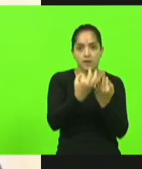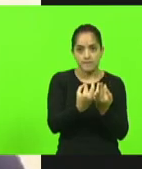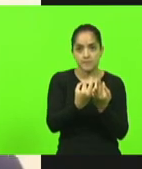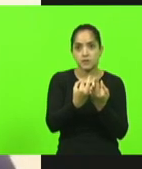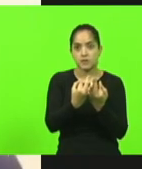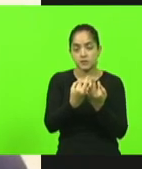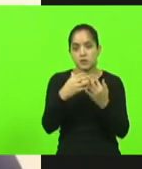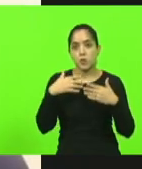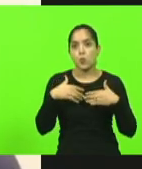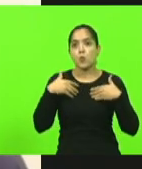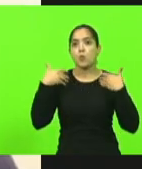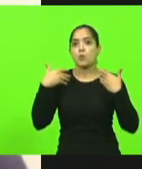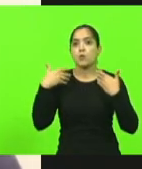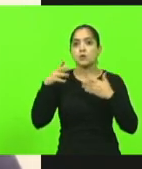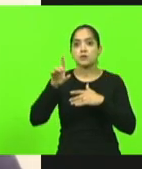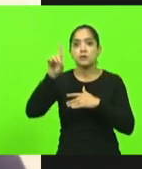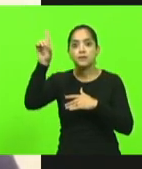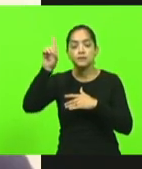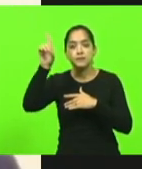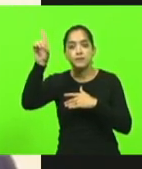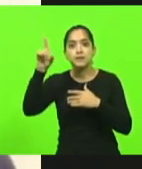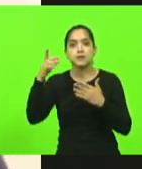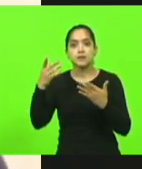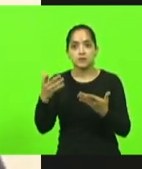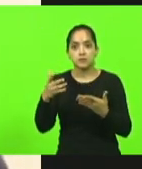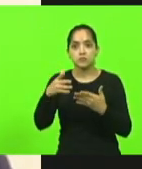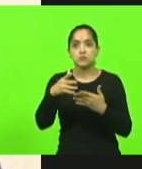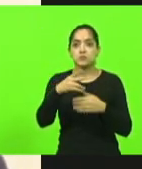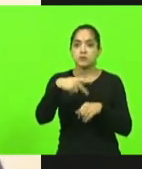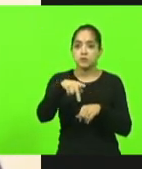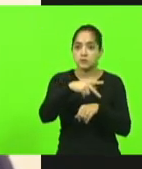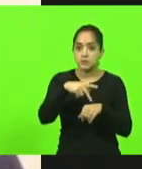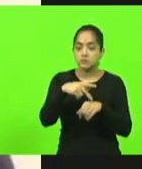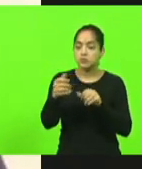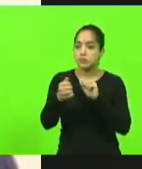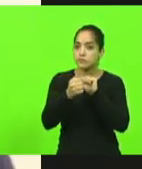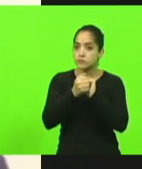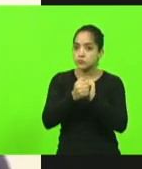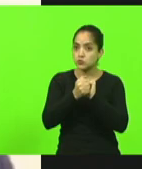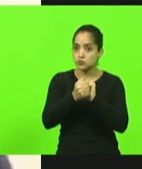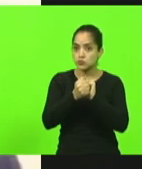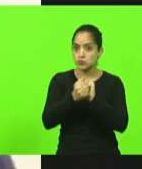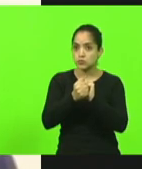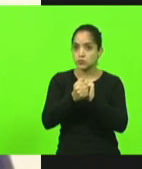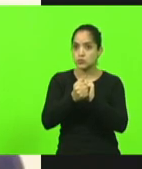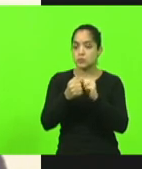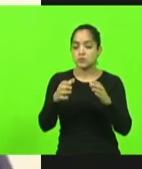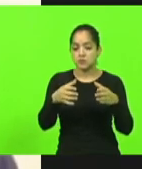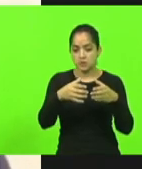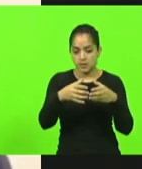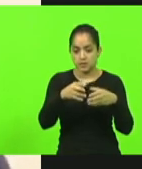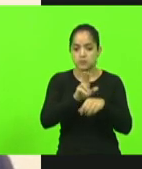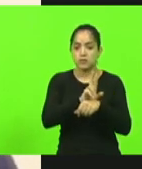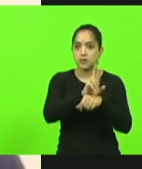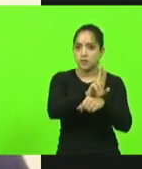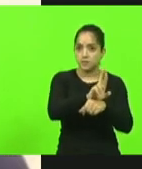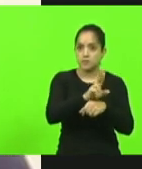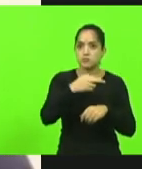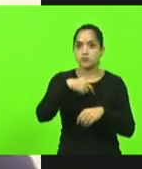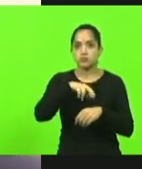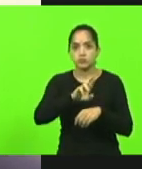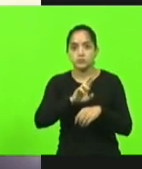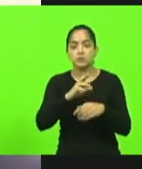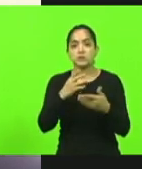honrando a Deus, honrando a nossa nação. Estaremos juntos, sim, a classe que representa também religiosa,